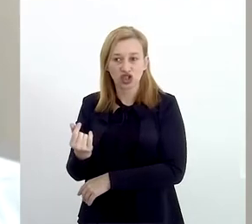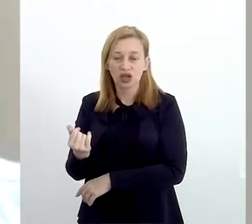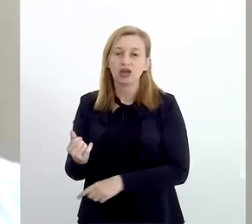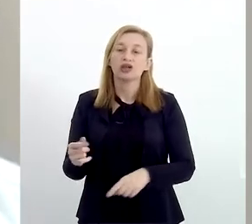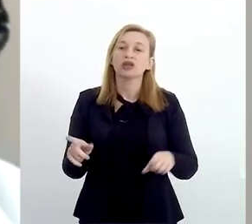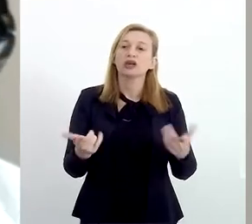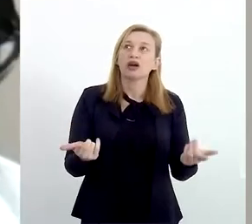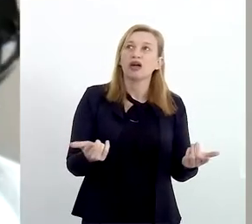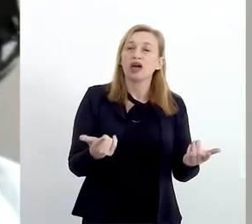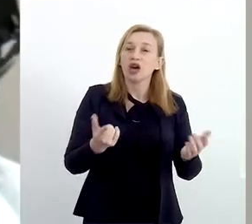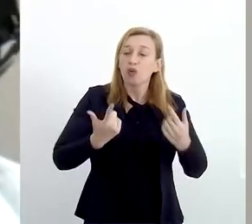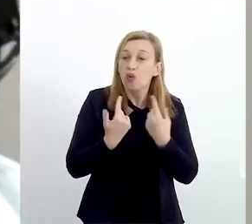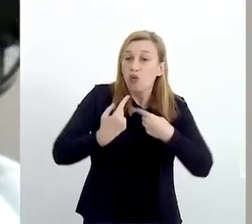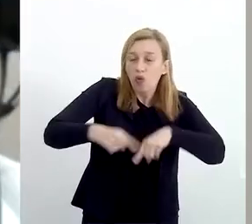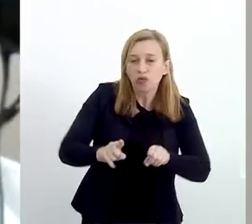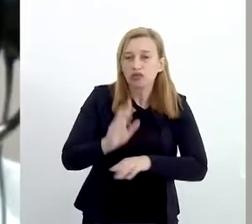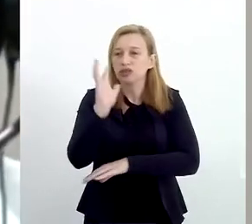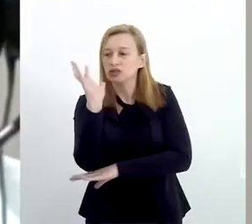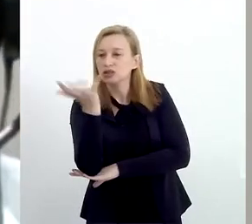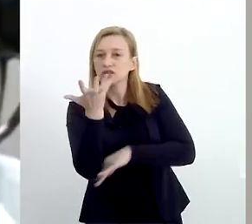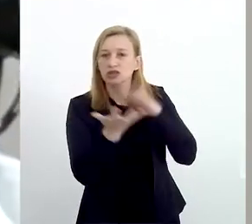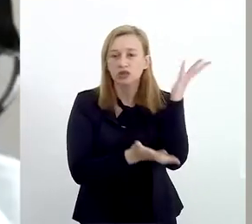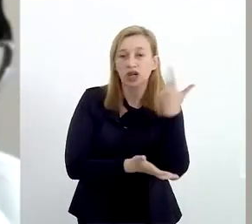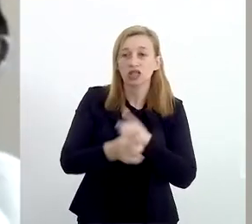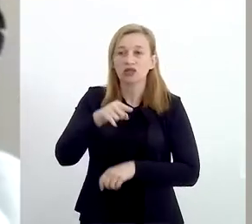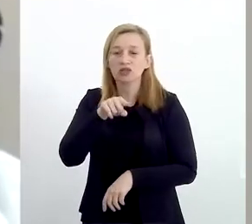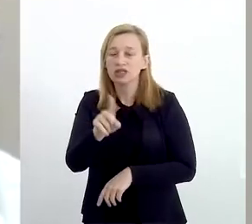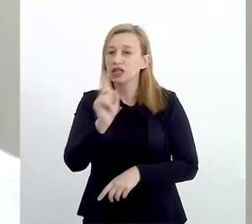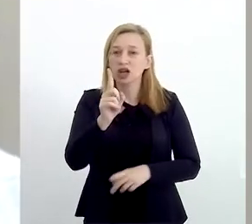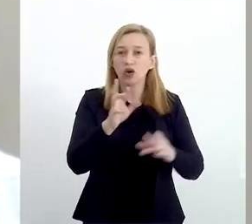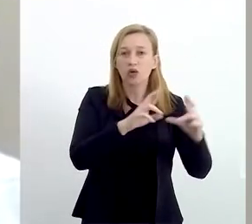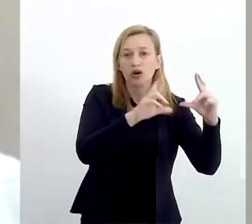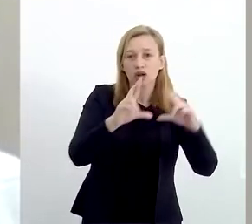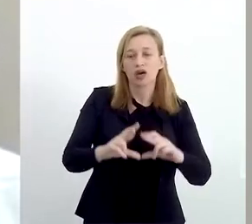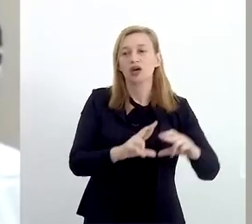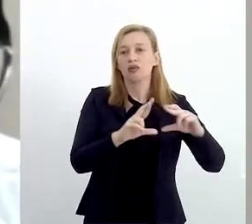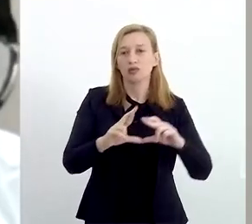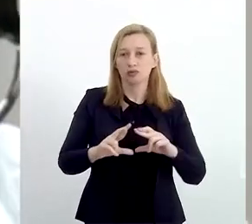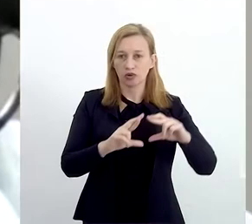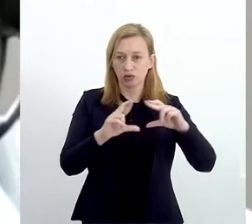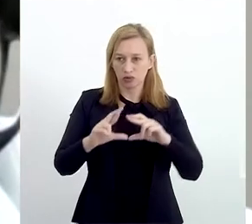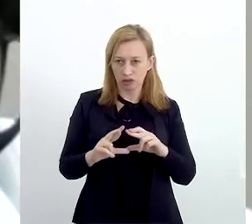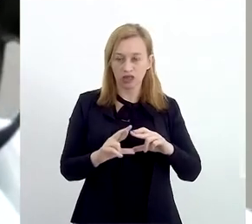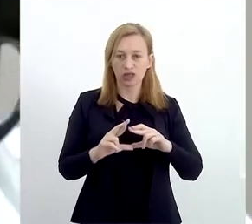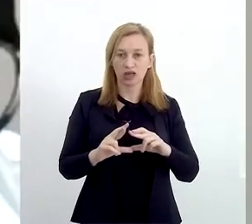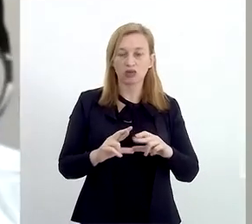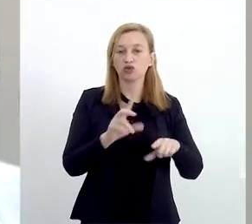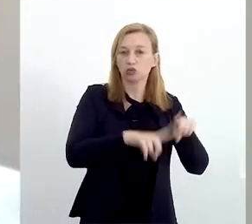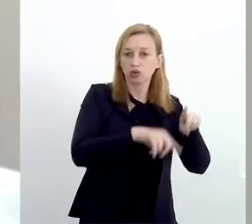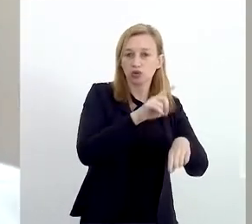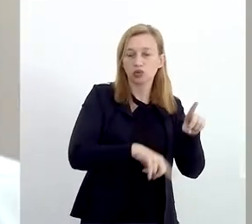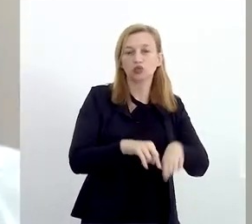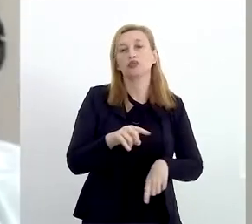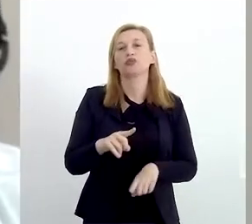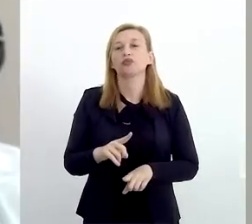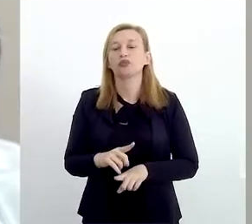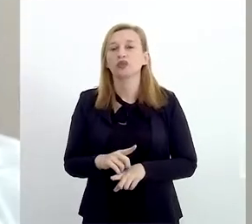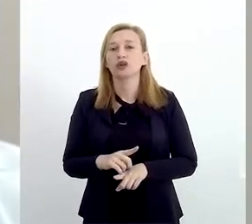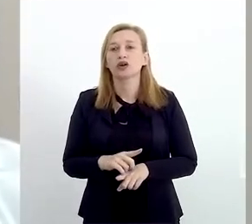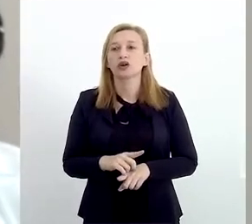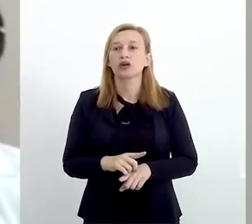um ataque à natureza você não reaproveitar esses materiais. E aí vem